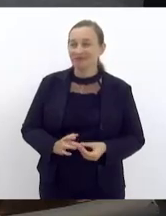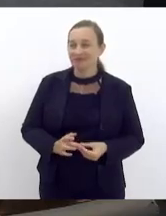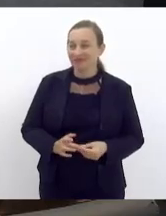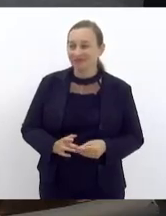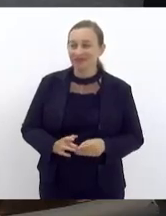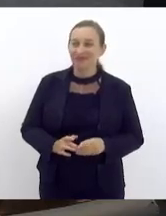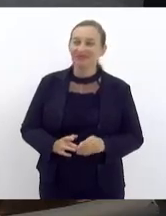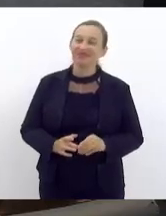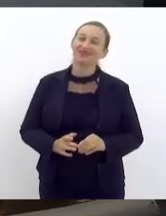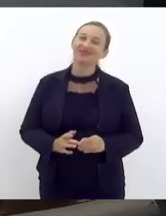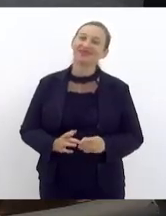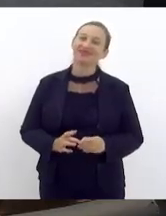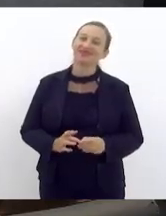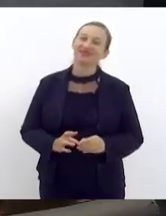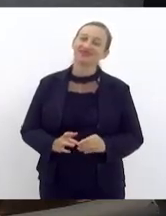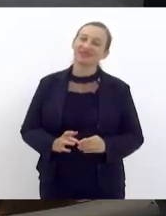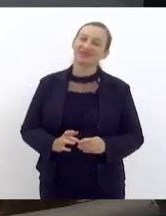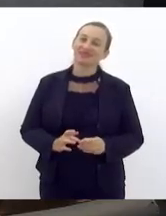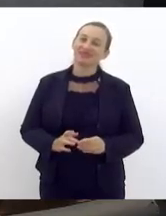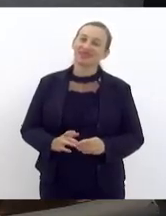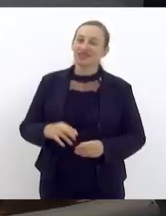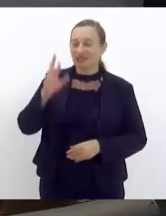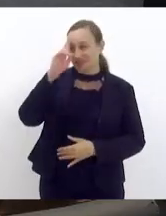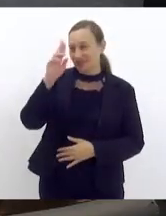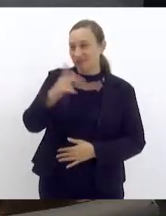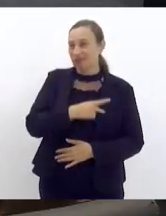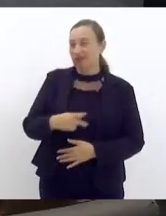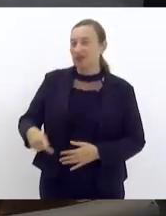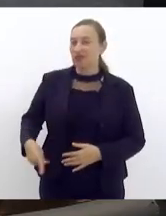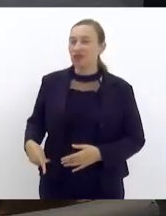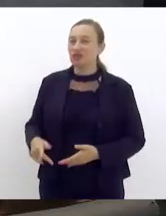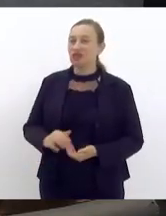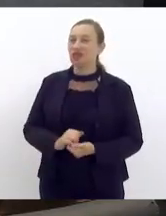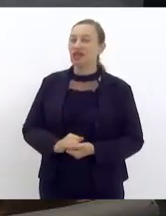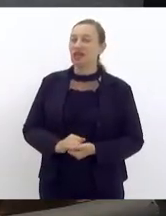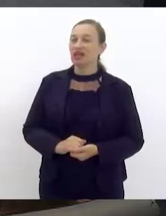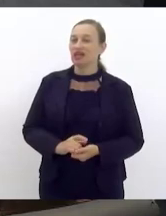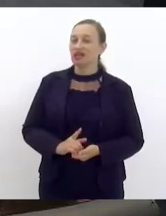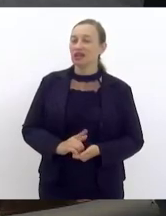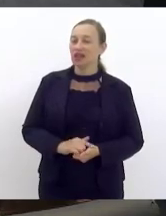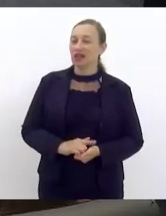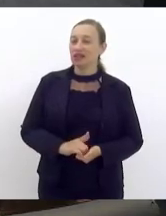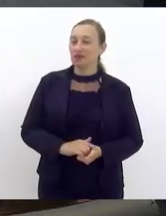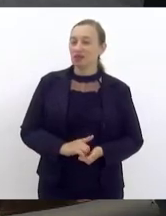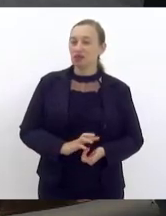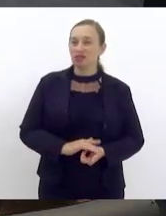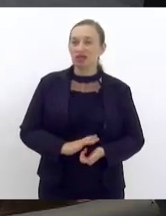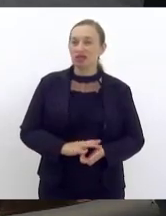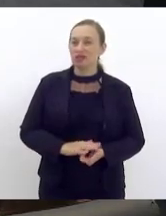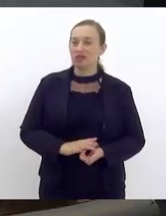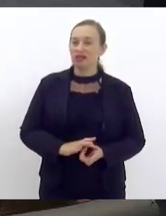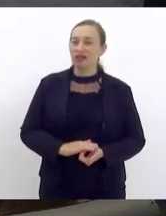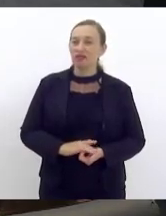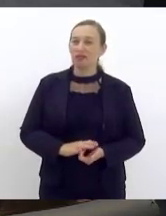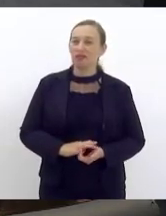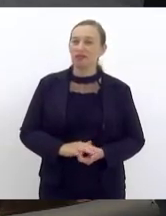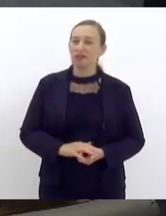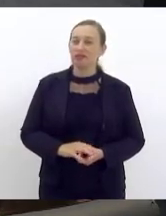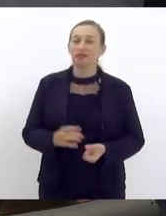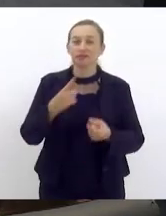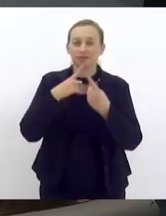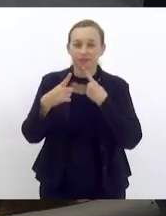senhor presidente na mesma esteira da